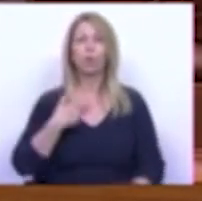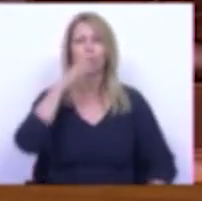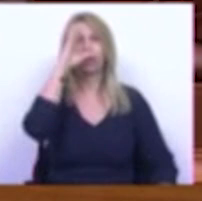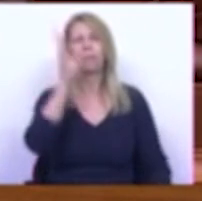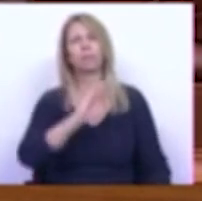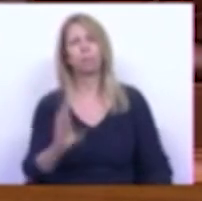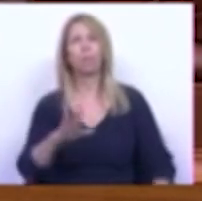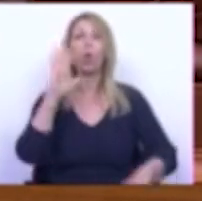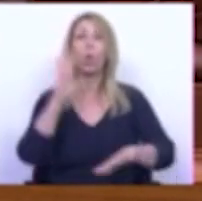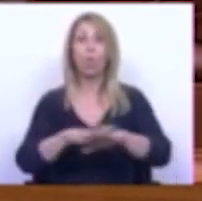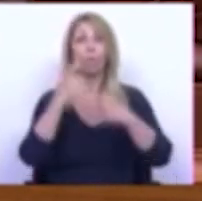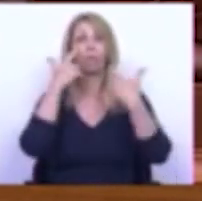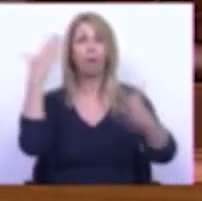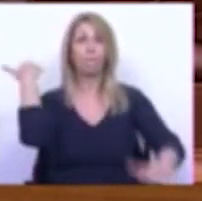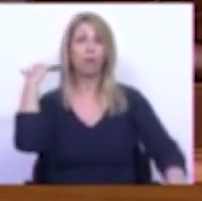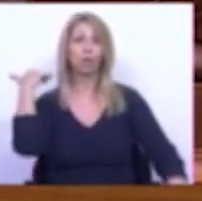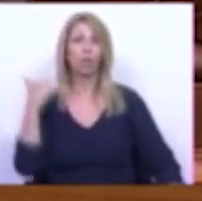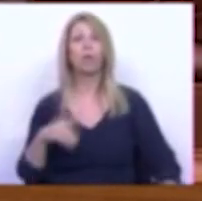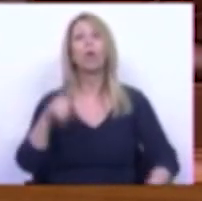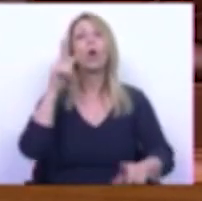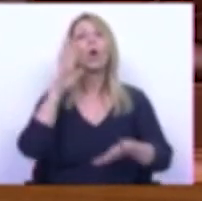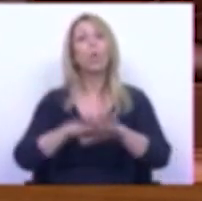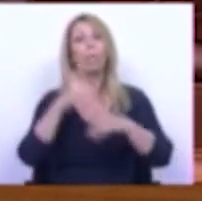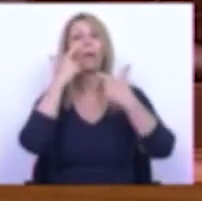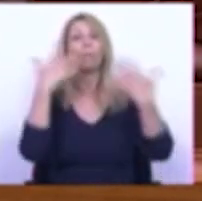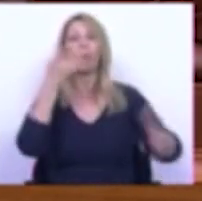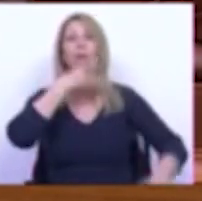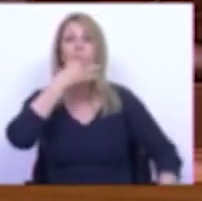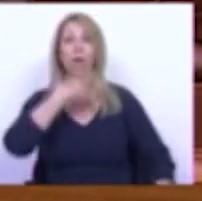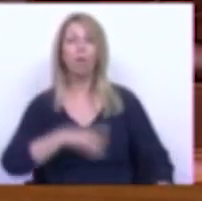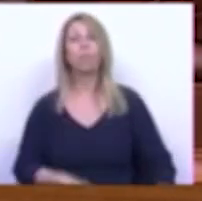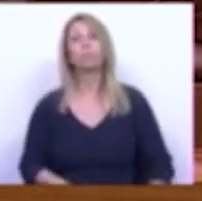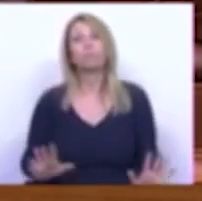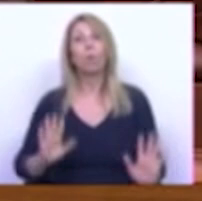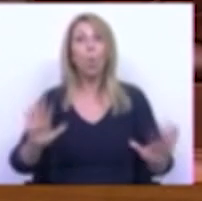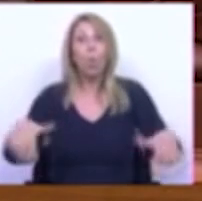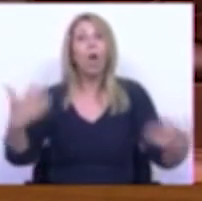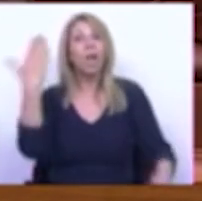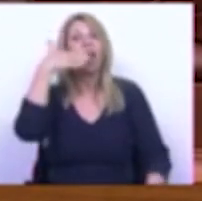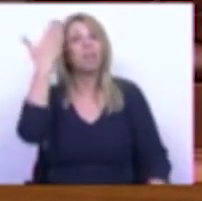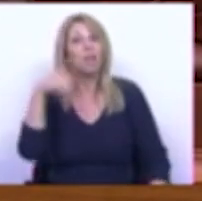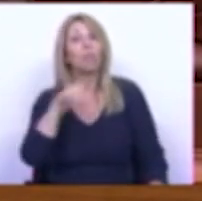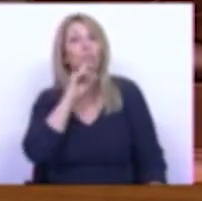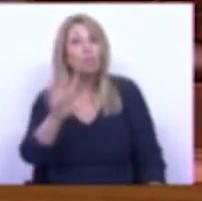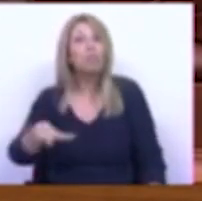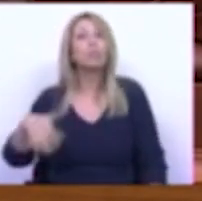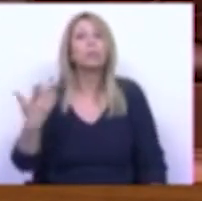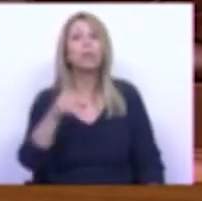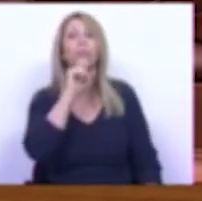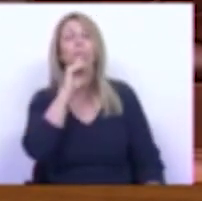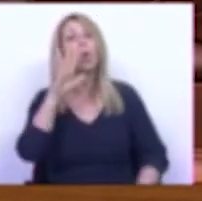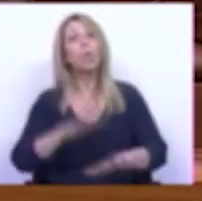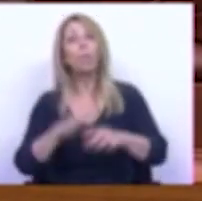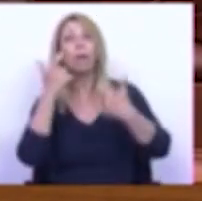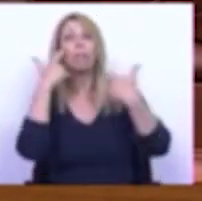era de Passos Coelho já sabíamos que a culpa era de Cavaco Silva qualquer dia vamos chegar provavelmente à hipótese que a culpa